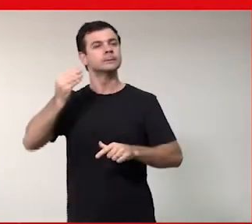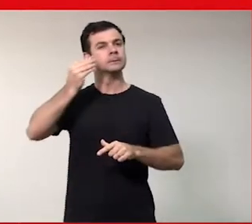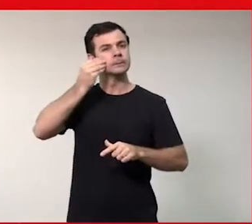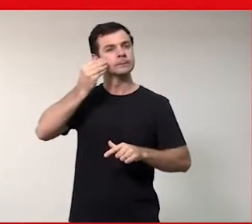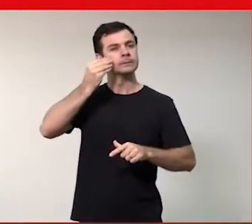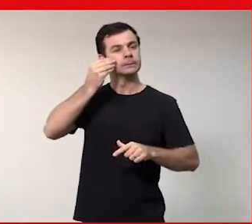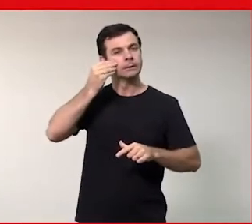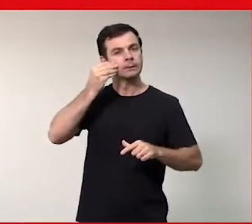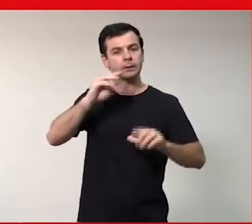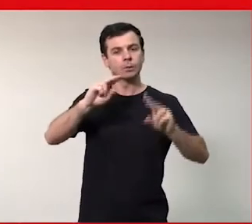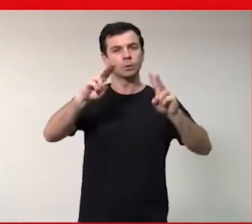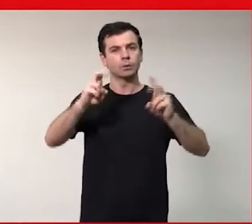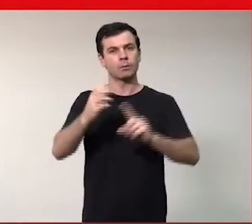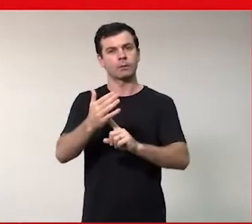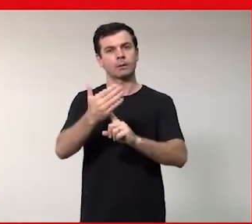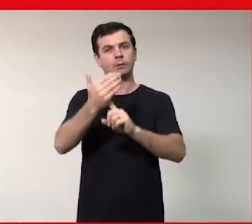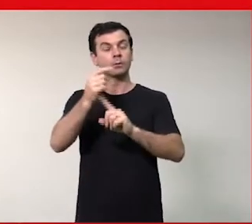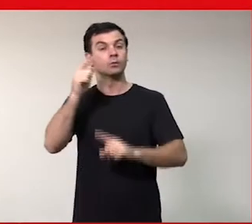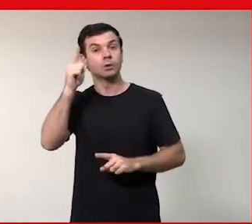tecnologia, próximo.